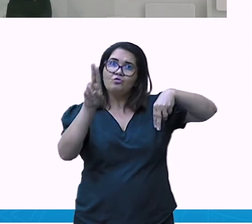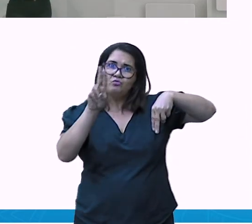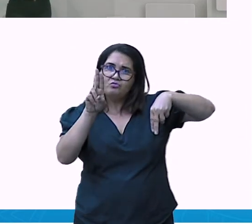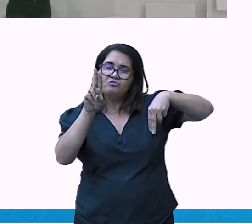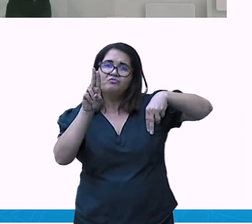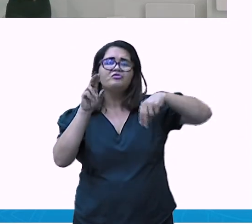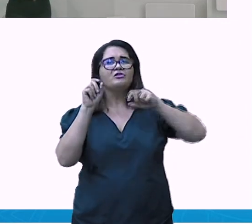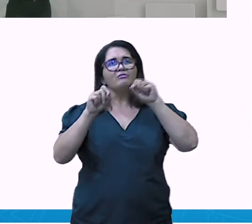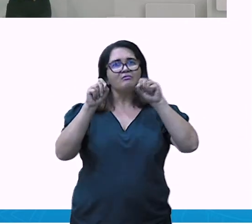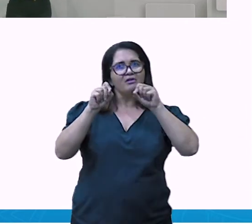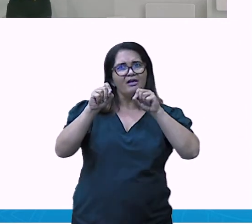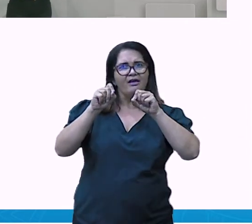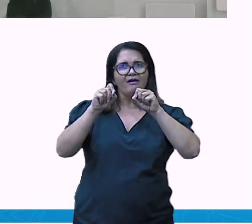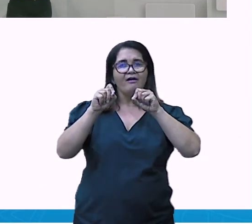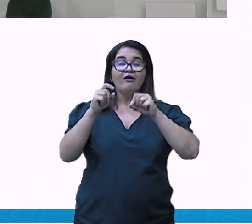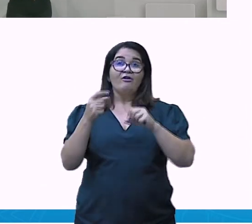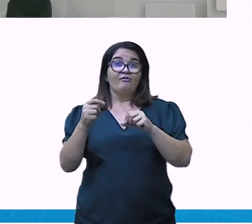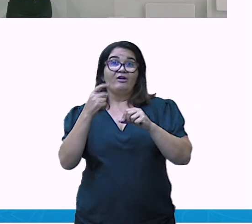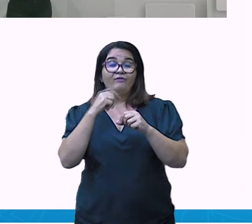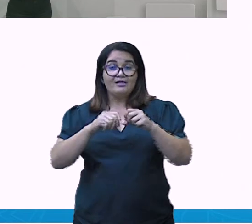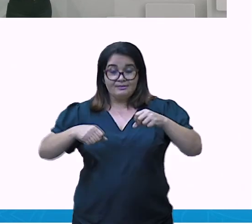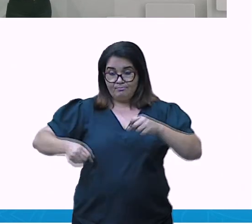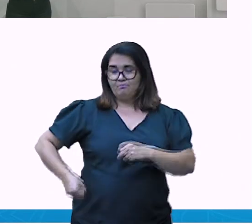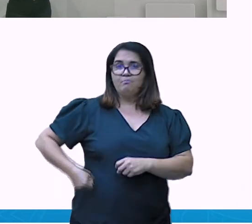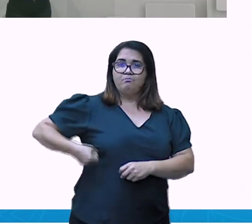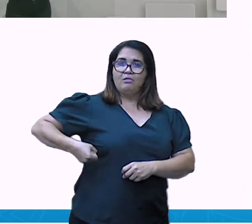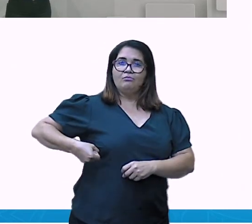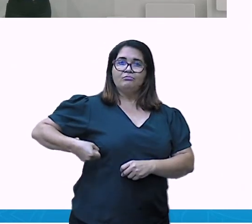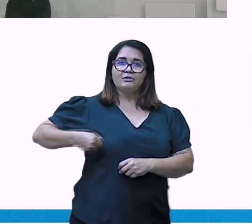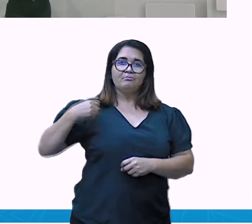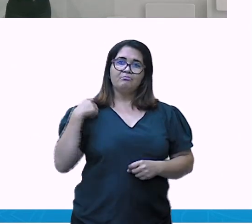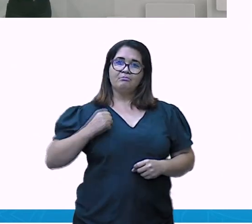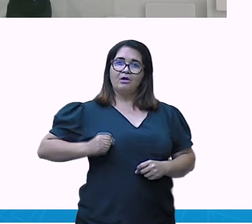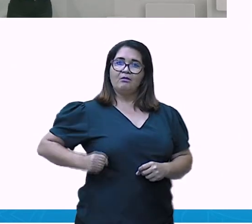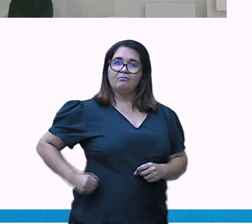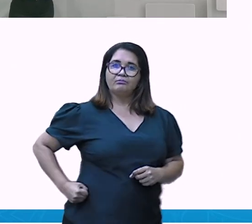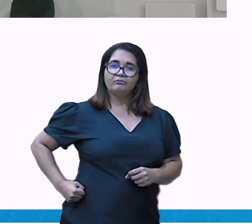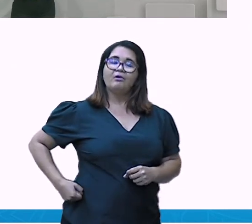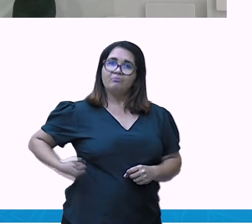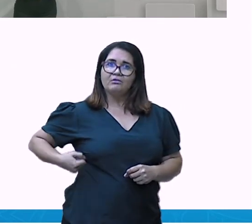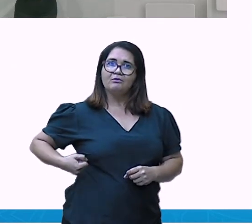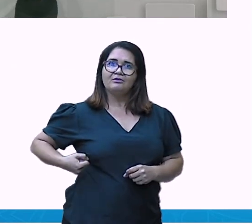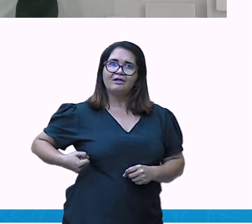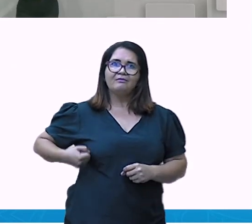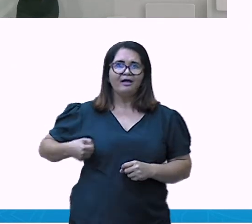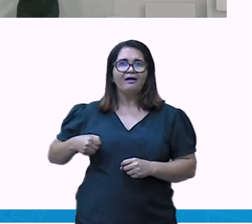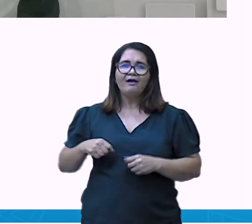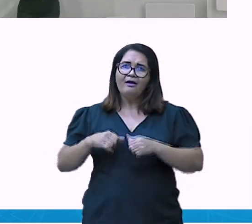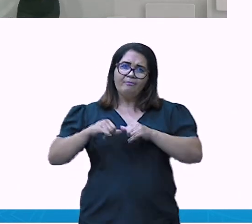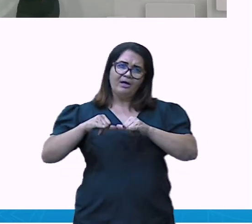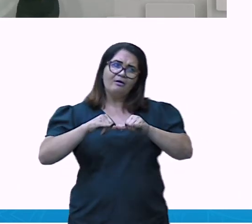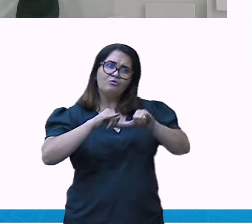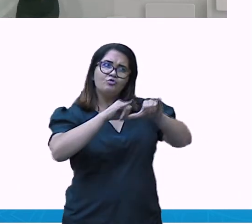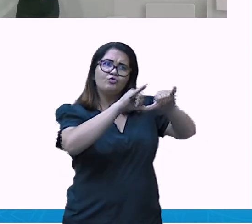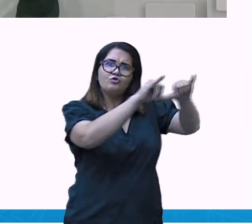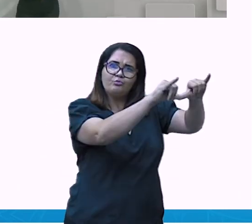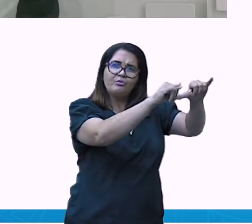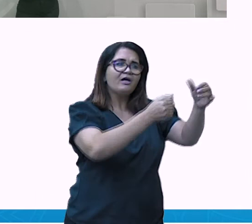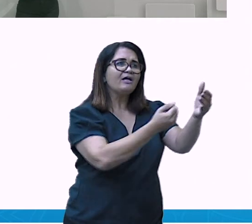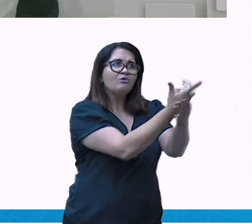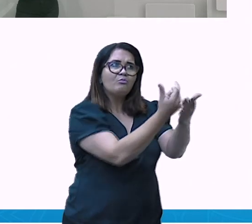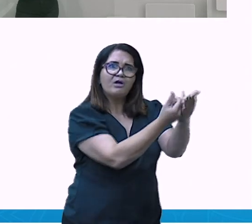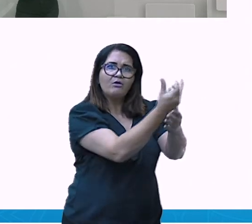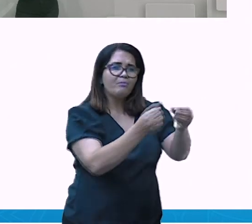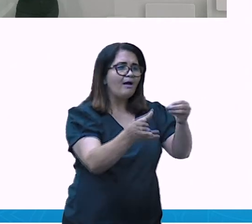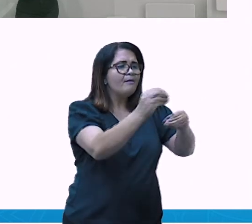compra no supermercado, utilizando como aquelas eco-bags. Ou até mesmo pro uso do dia-a